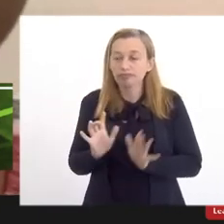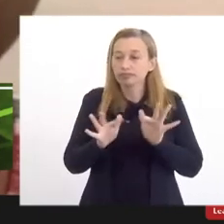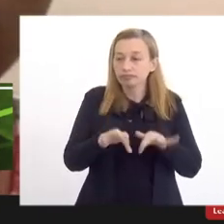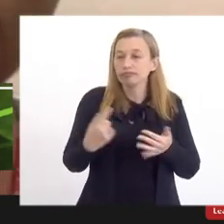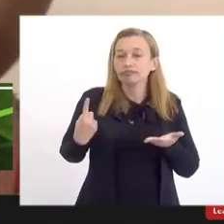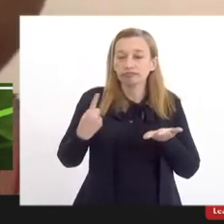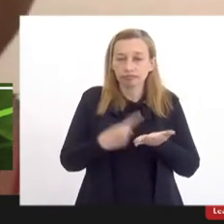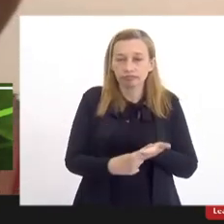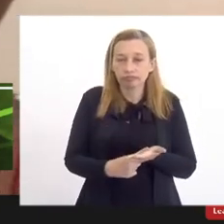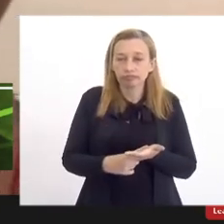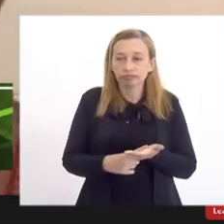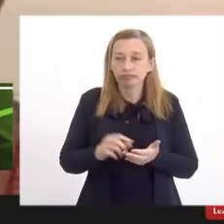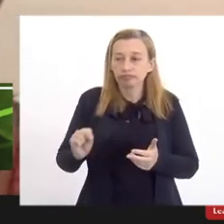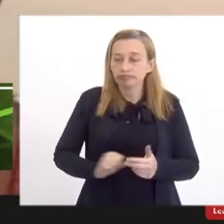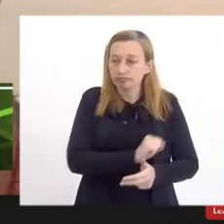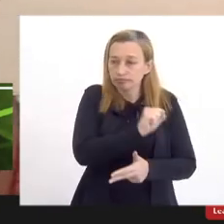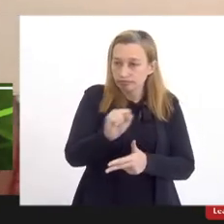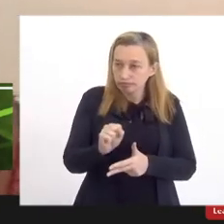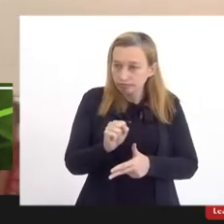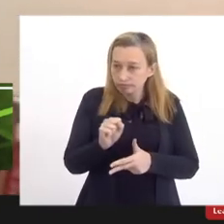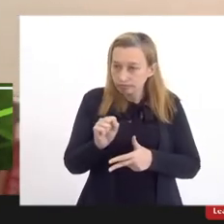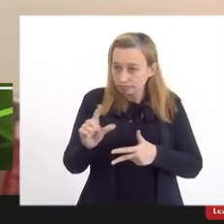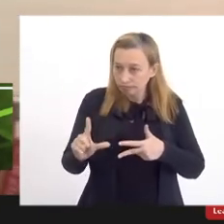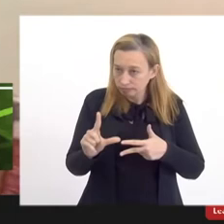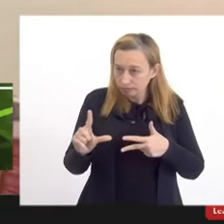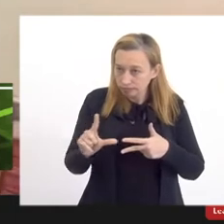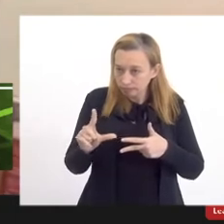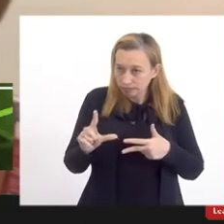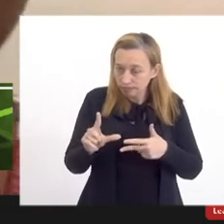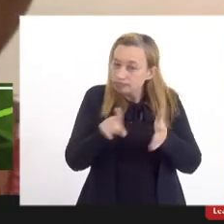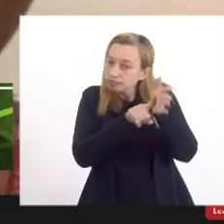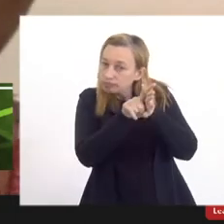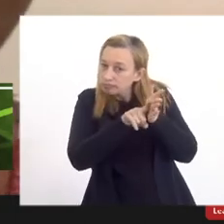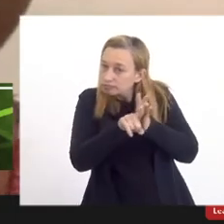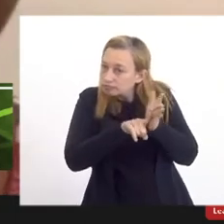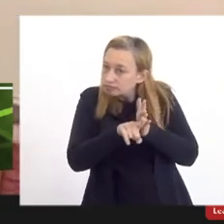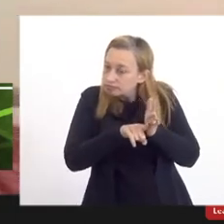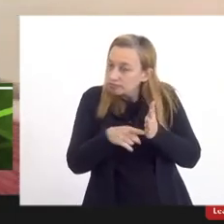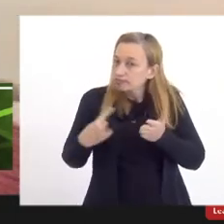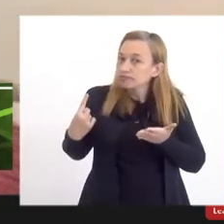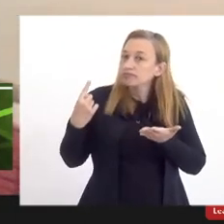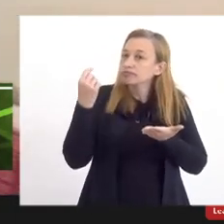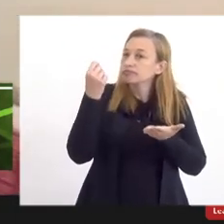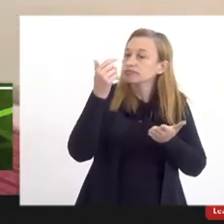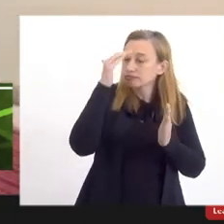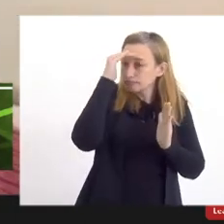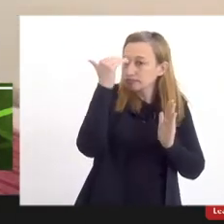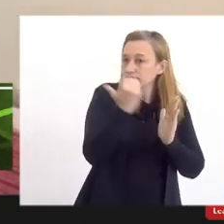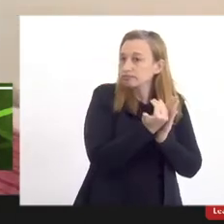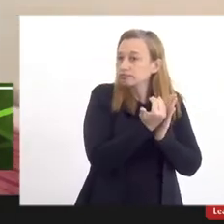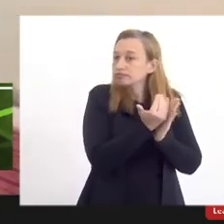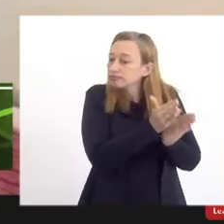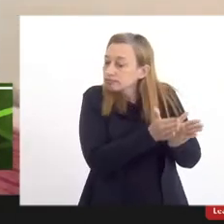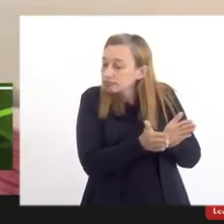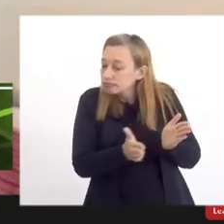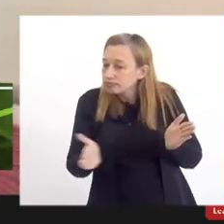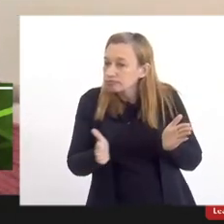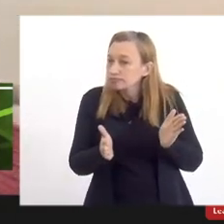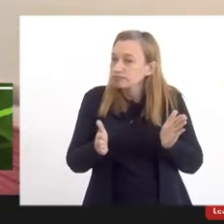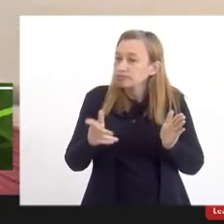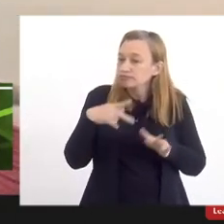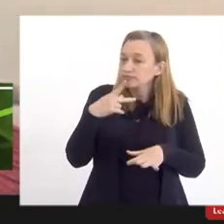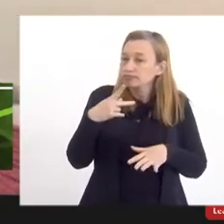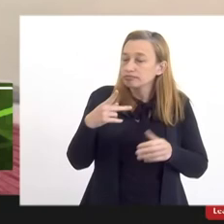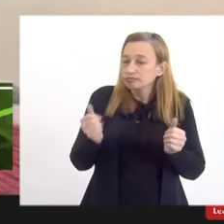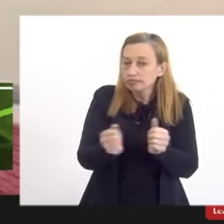compromisso desse poder o poder legislativo com a fiscalização e o cumprimento dos processos que aqui pactuarmos